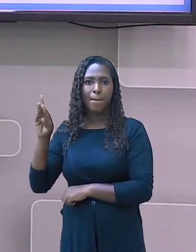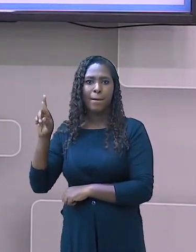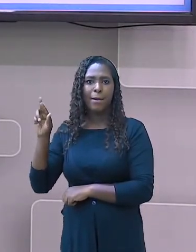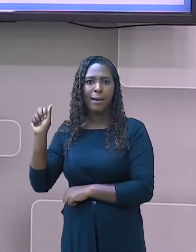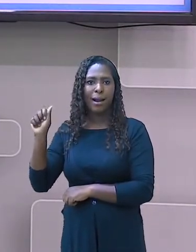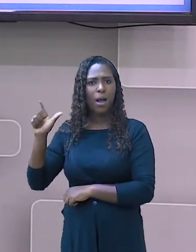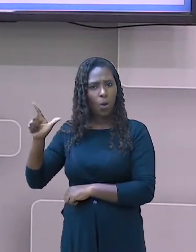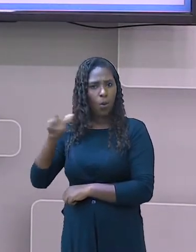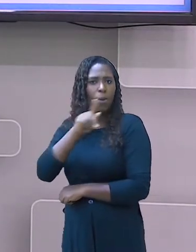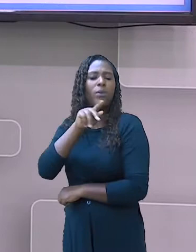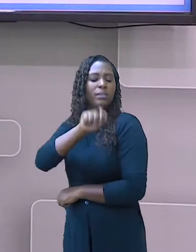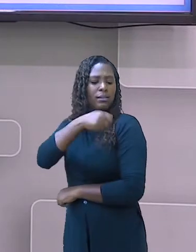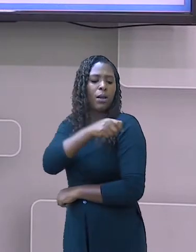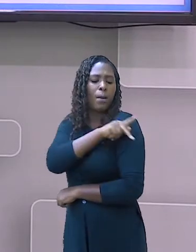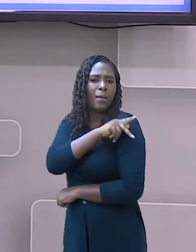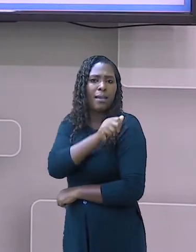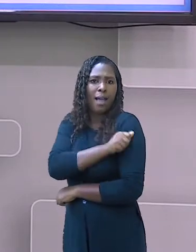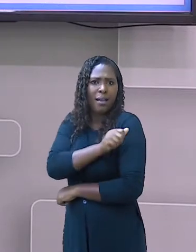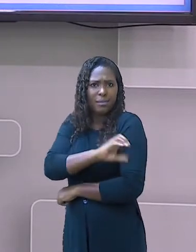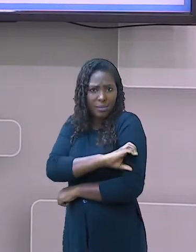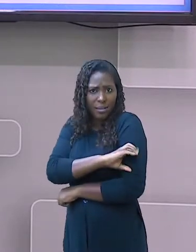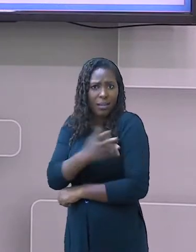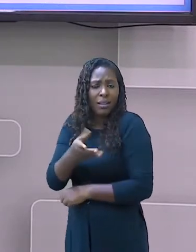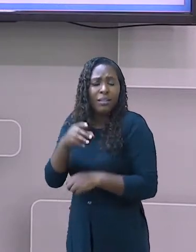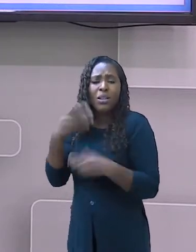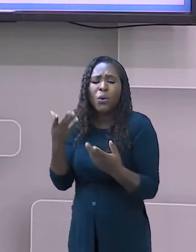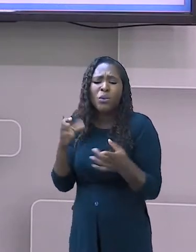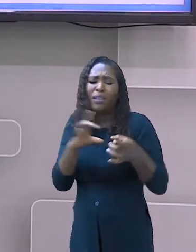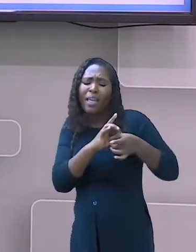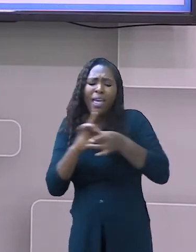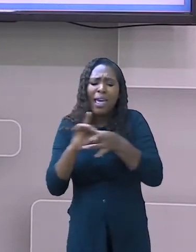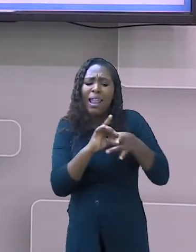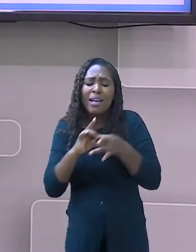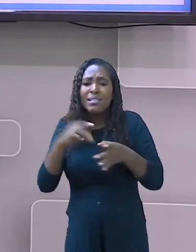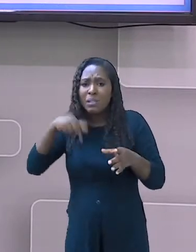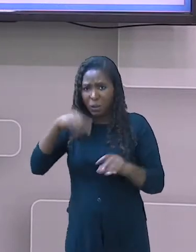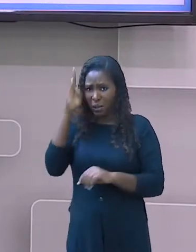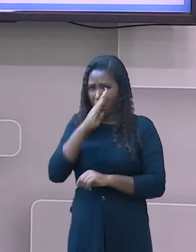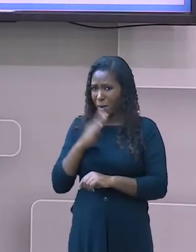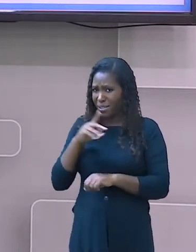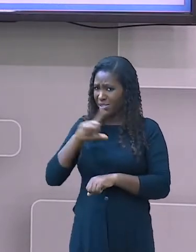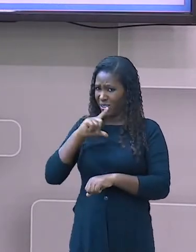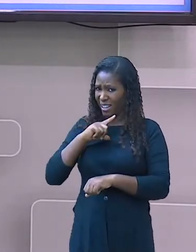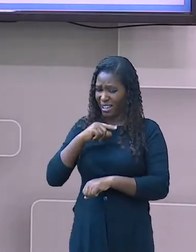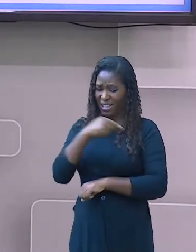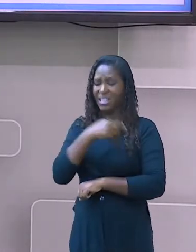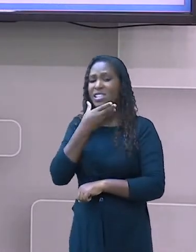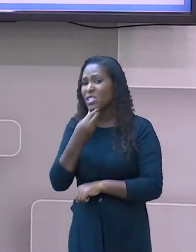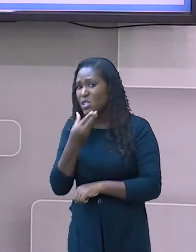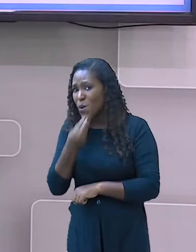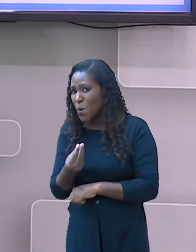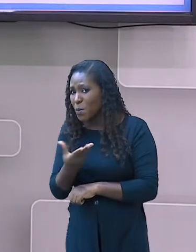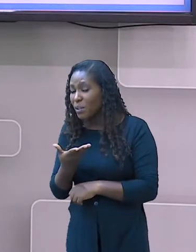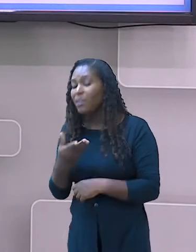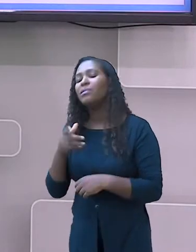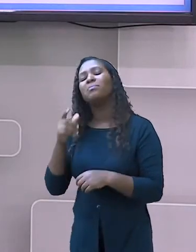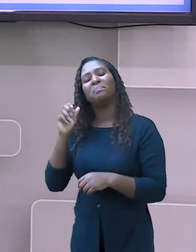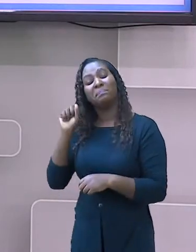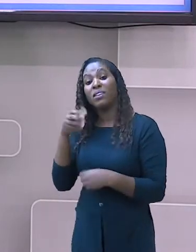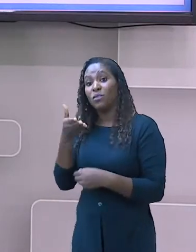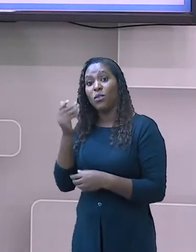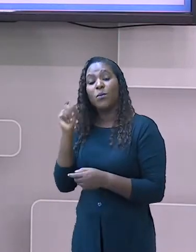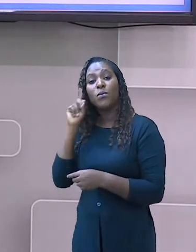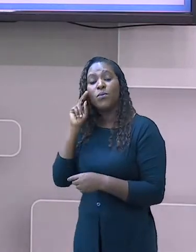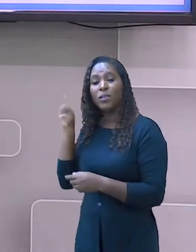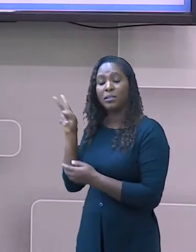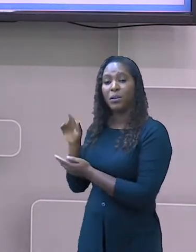Lisboa em 9 de março de 1500, quando atingiu o noroeste da África. Desviou